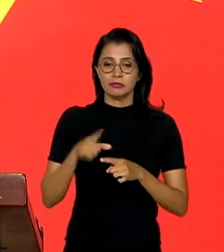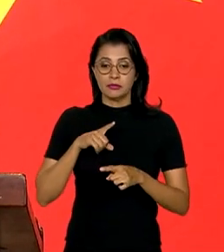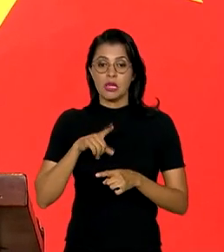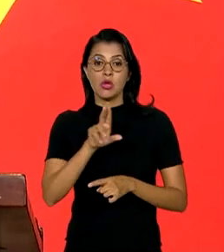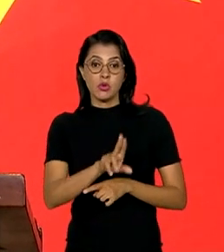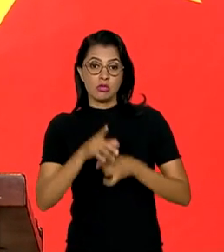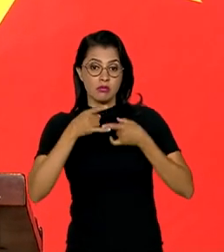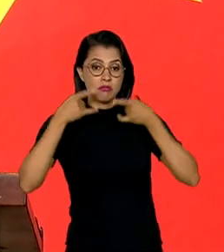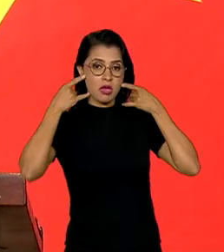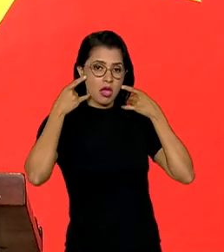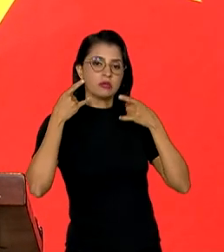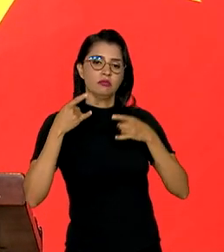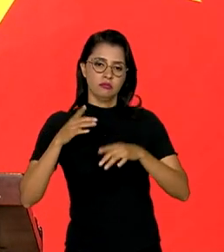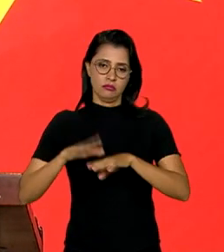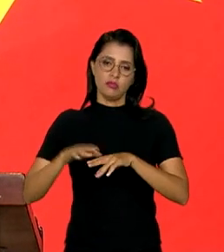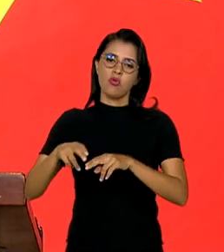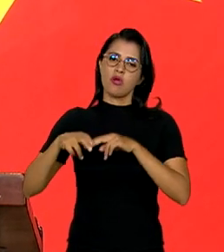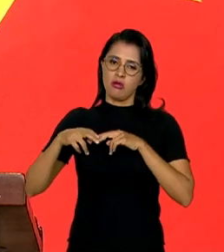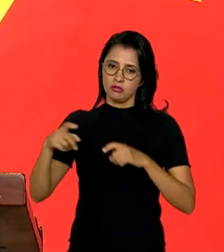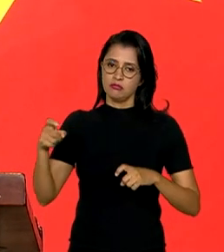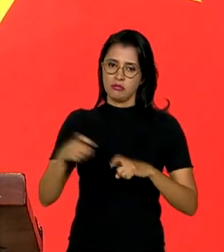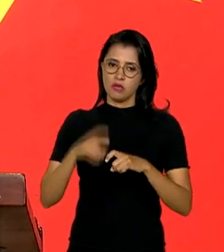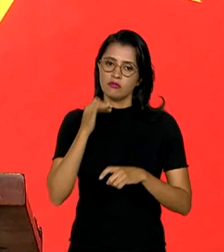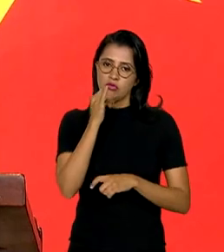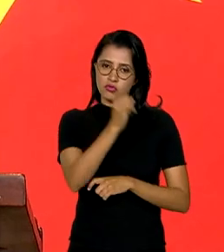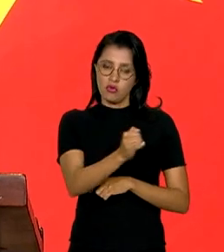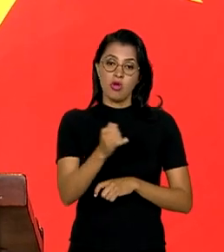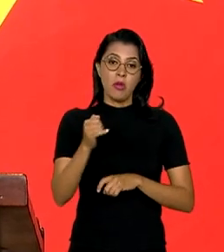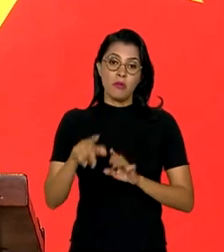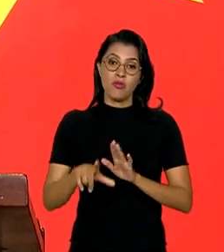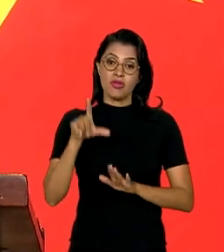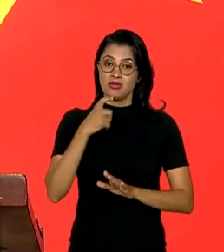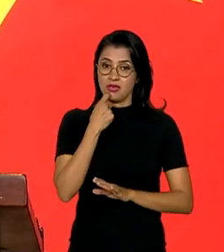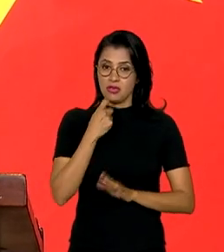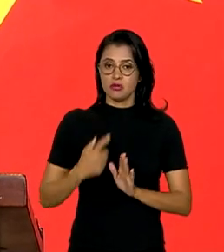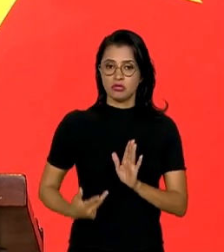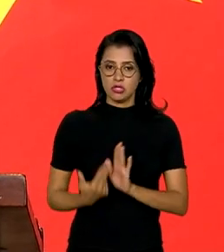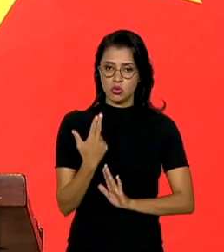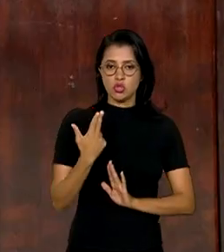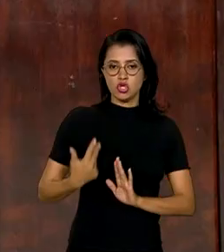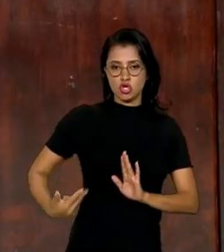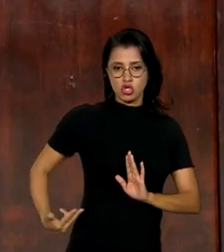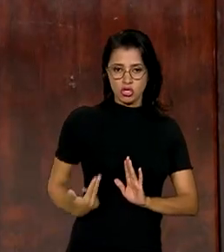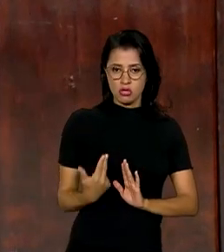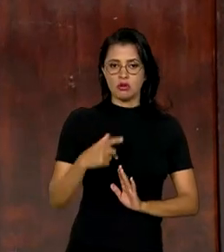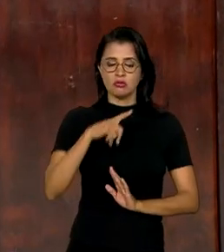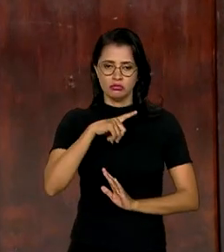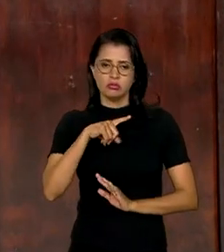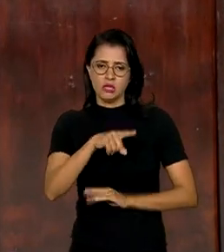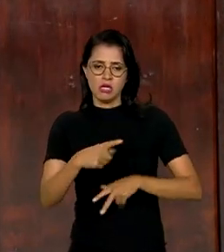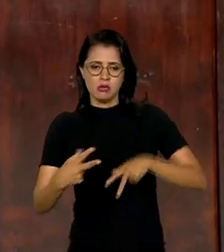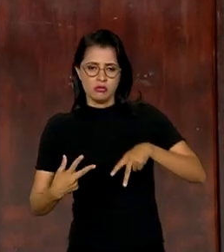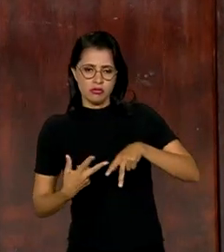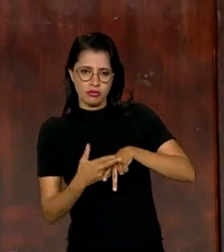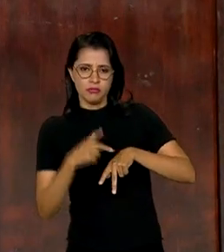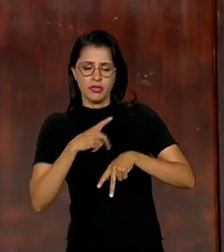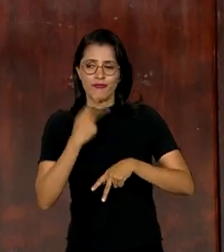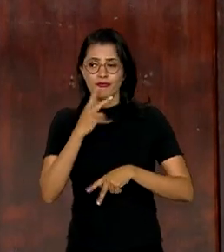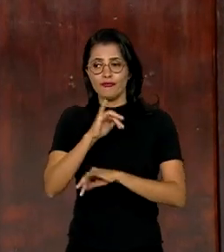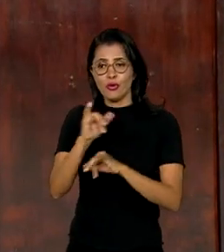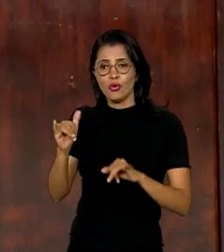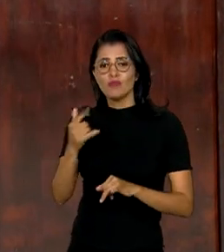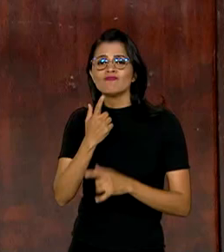máscara a pedido médico, devido à cirurgia de quadril na próxima sexta-feira, o presidente Lula destacou o desejo dos dois